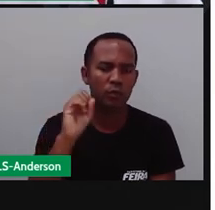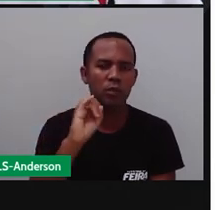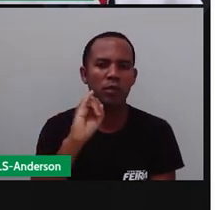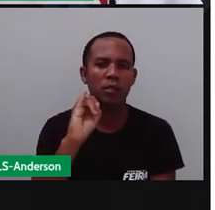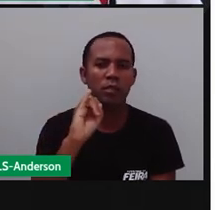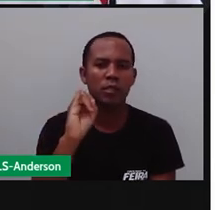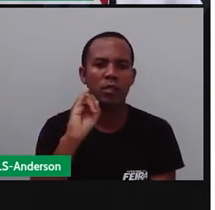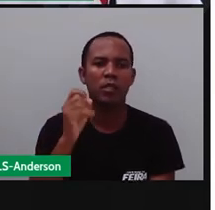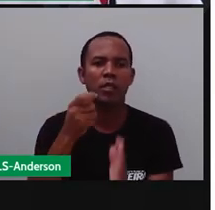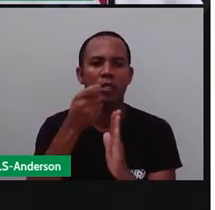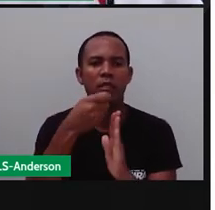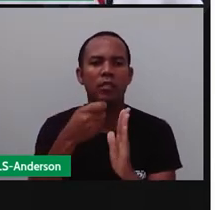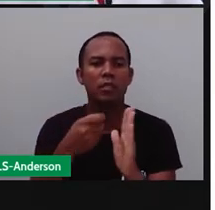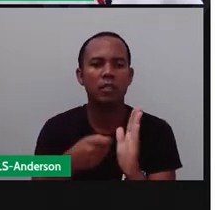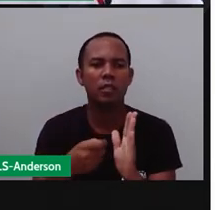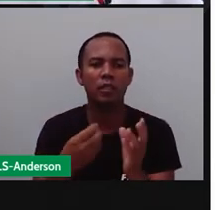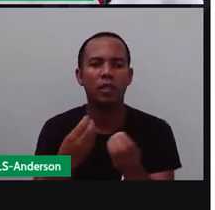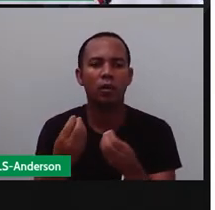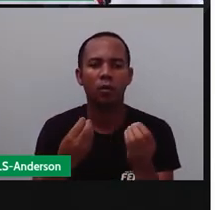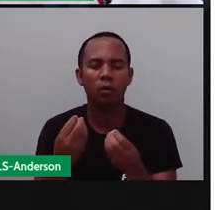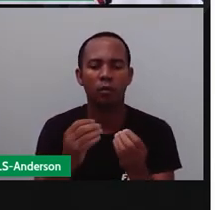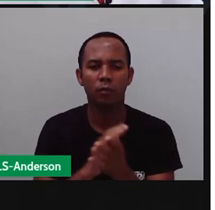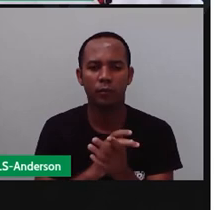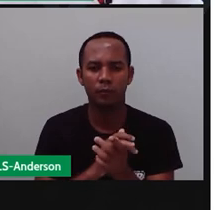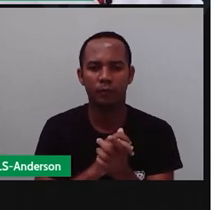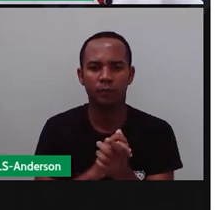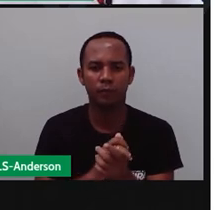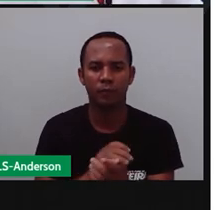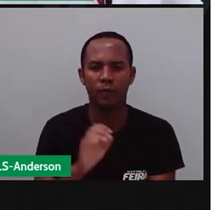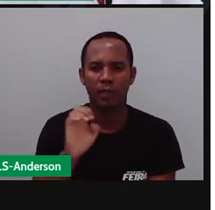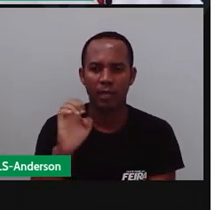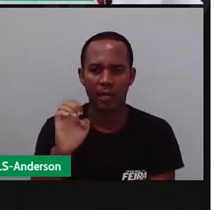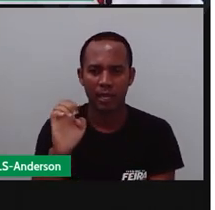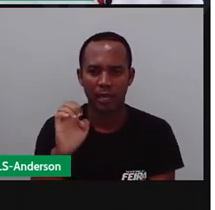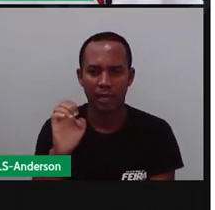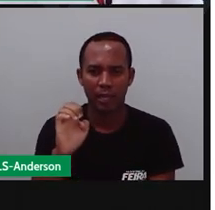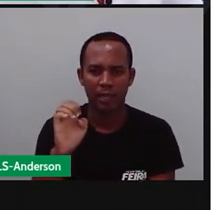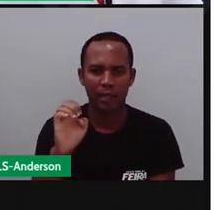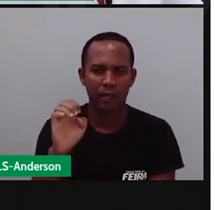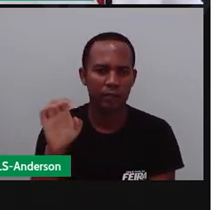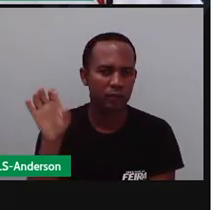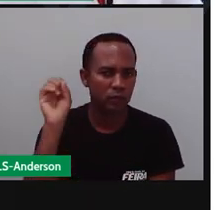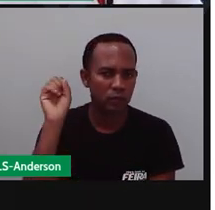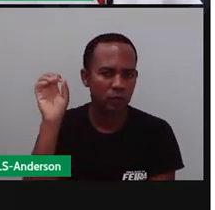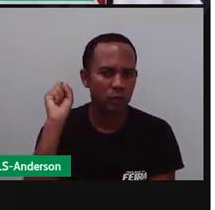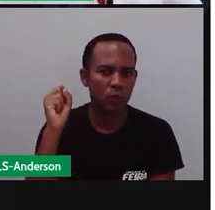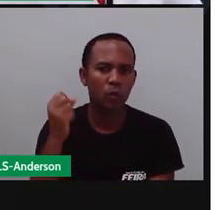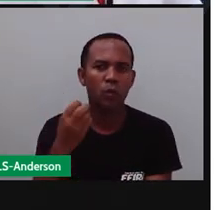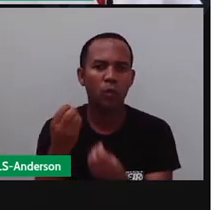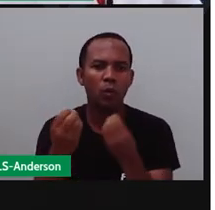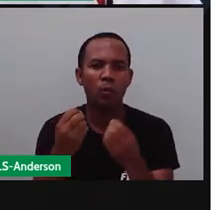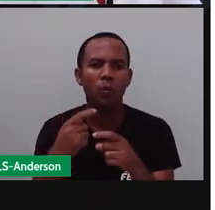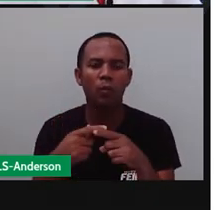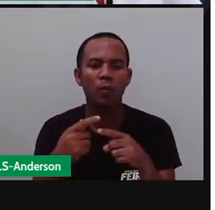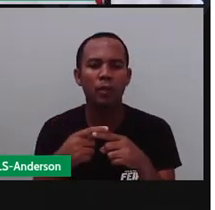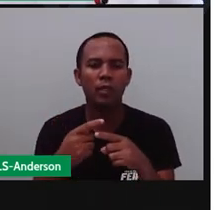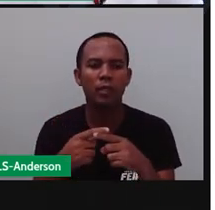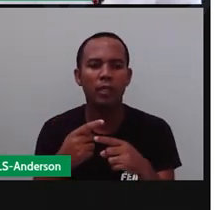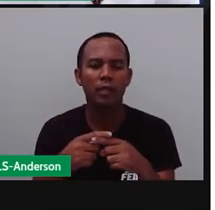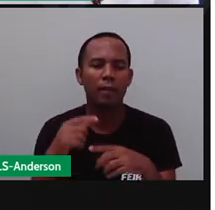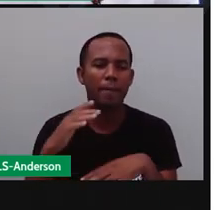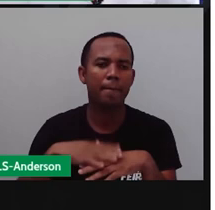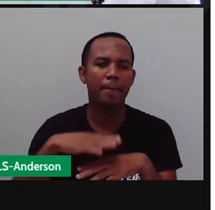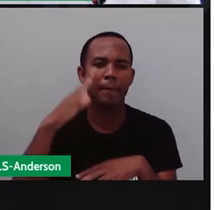o quê? Escrita com I e não com E. Pois o E com o som de I é assim porque ele está na sílaba mais